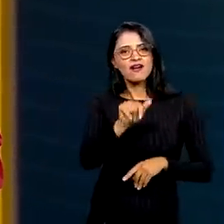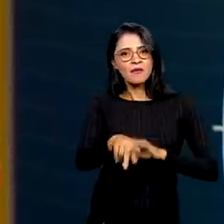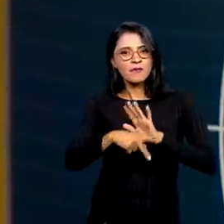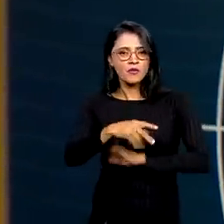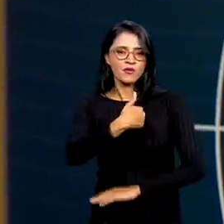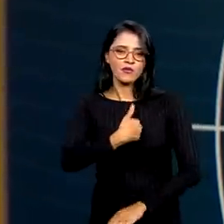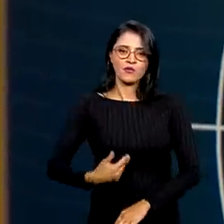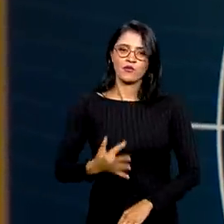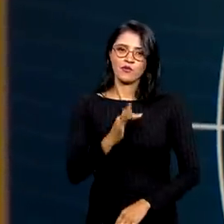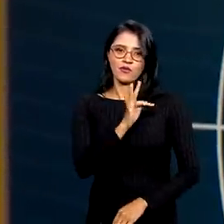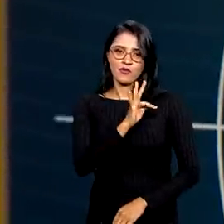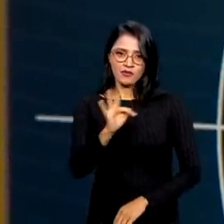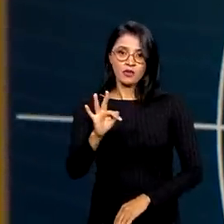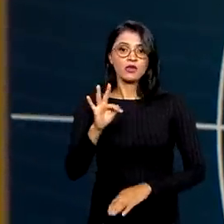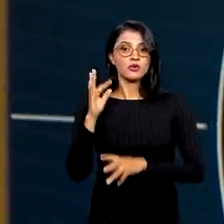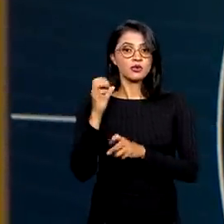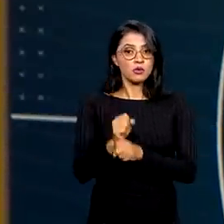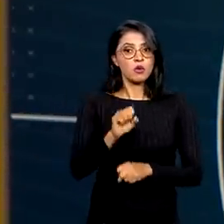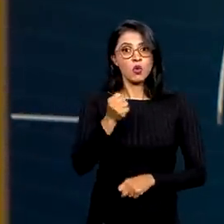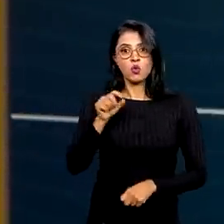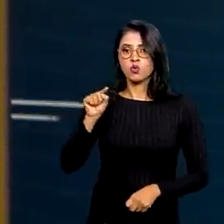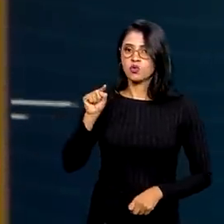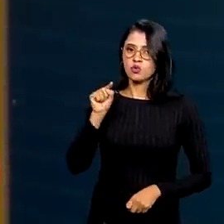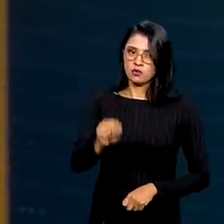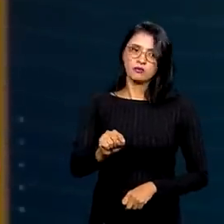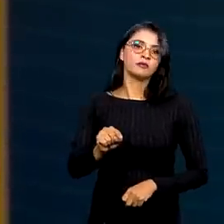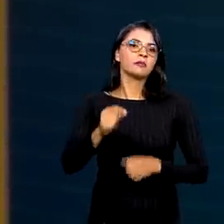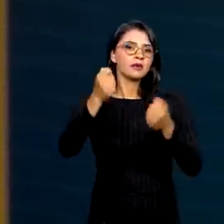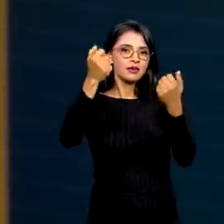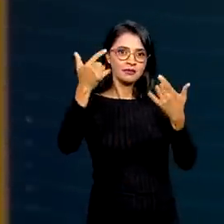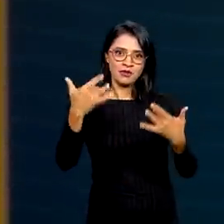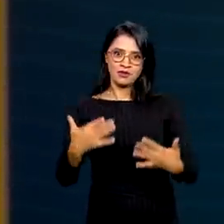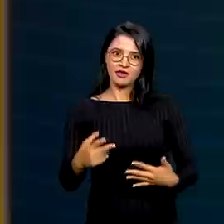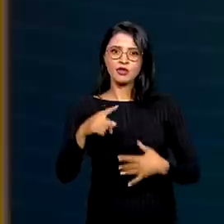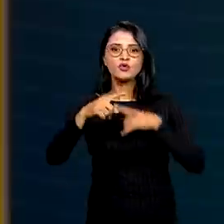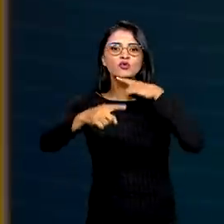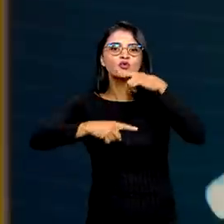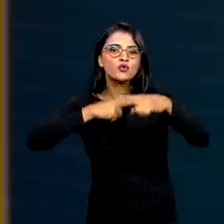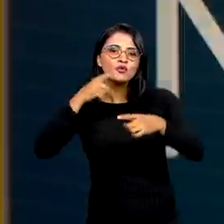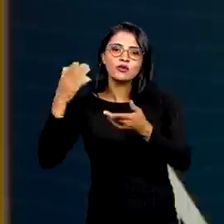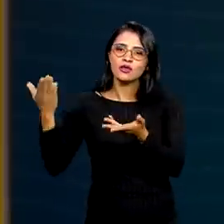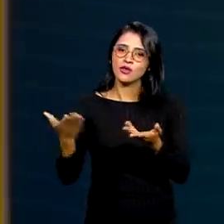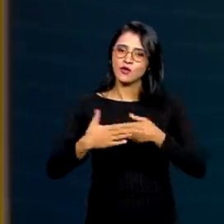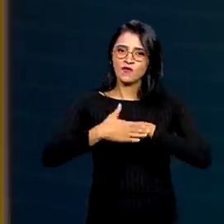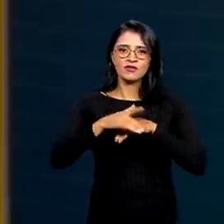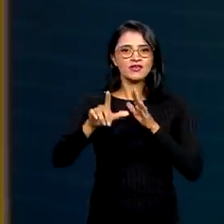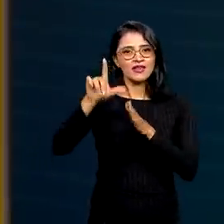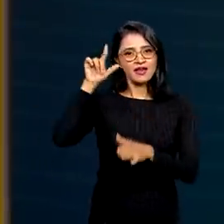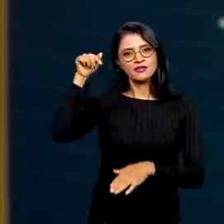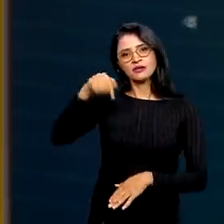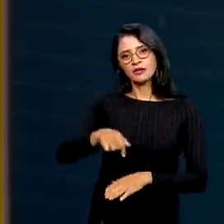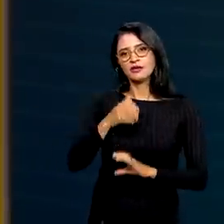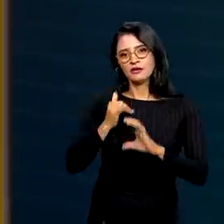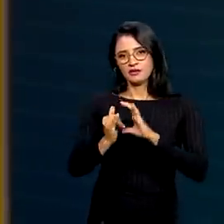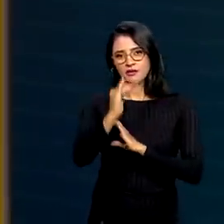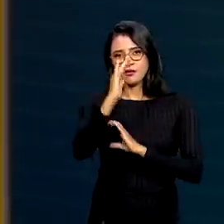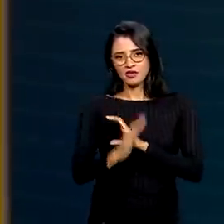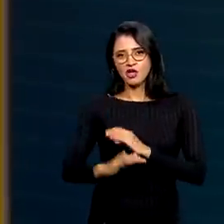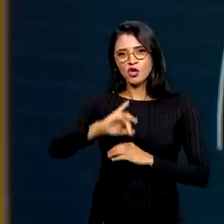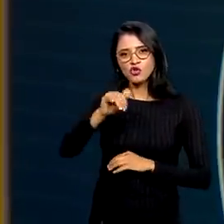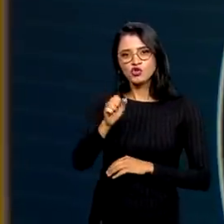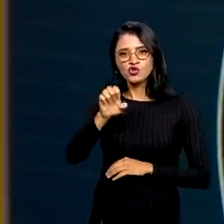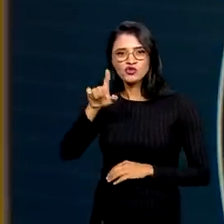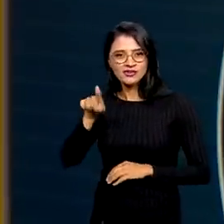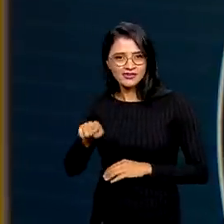governo federal, cerca de 8 mil. E para esclarecer estas dúvidas, eu conversei mais cedo aqui na EBC com José